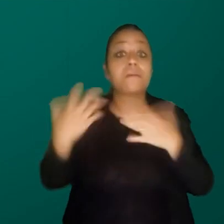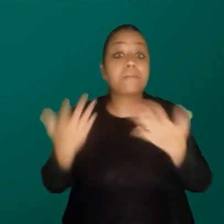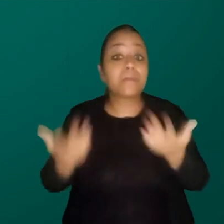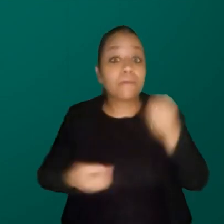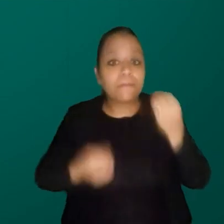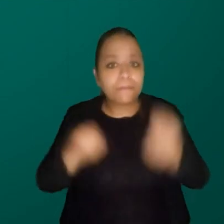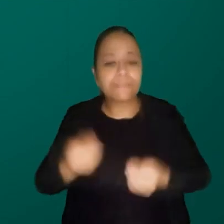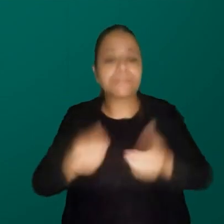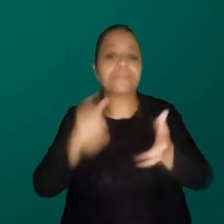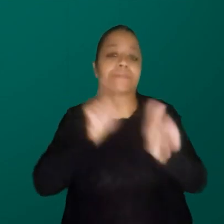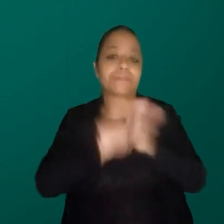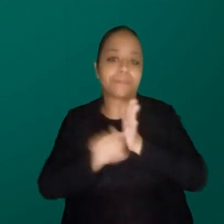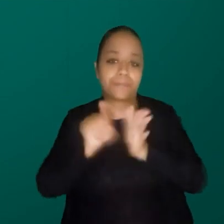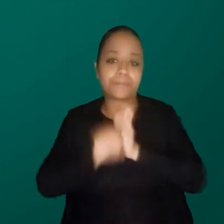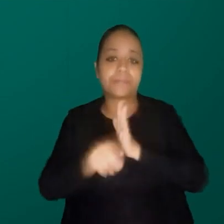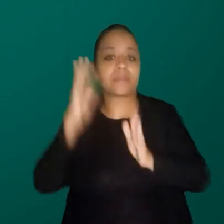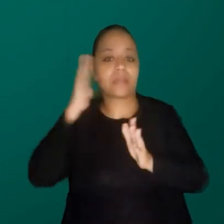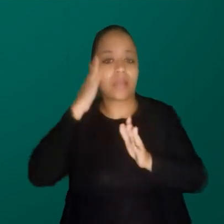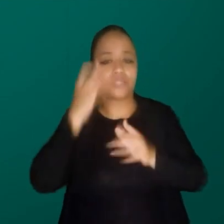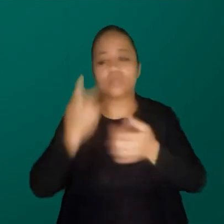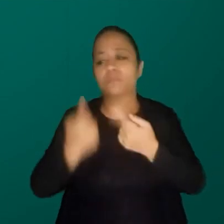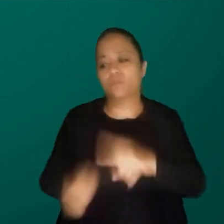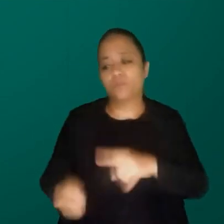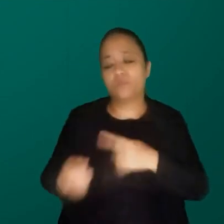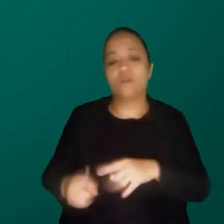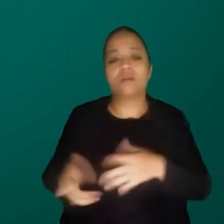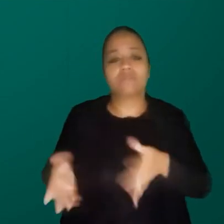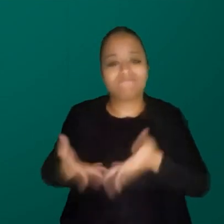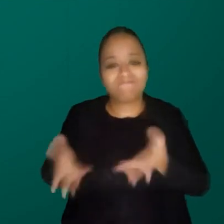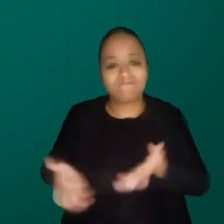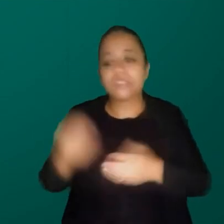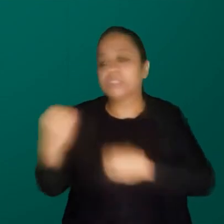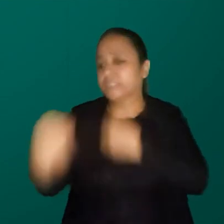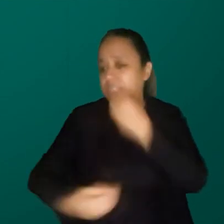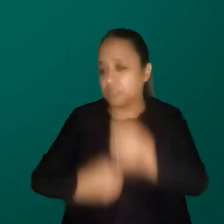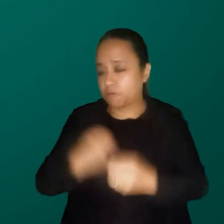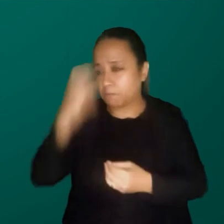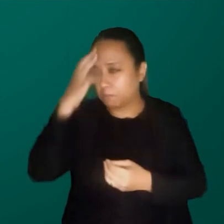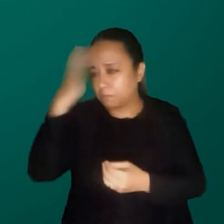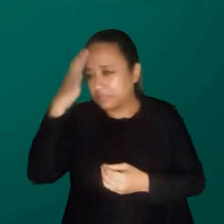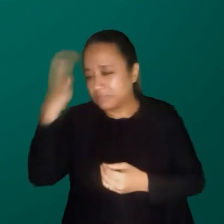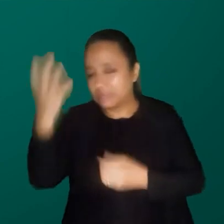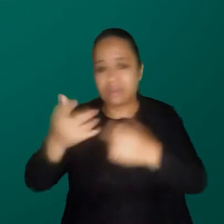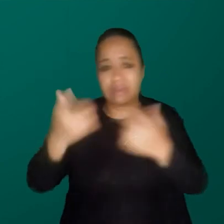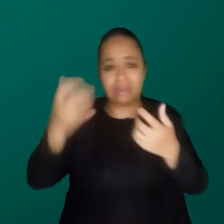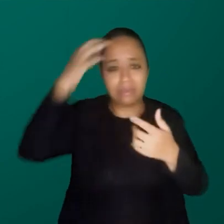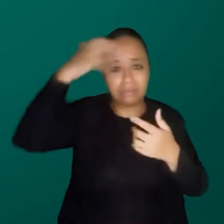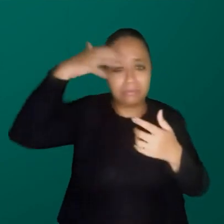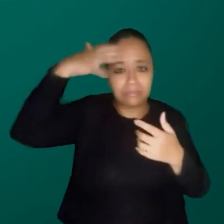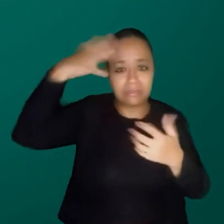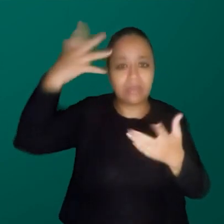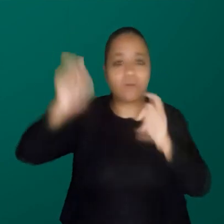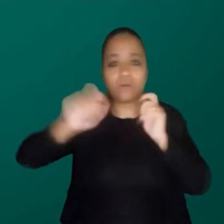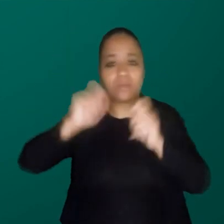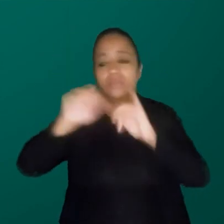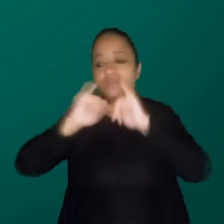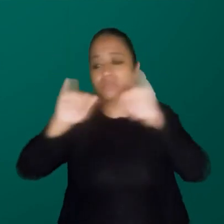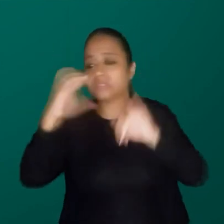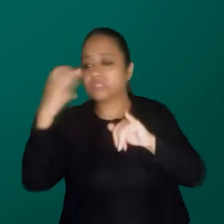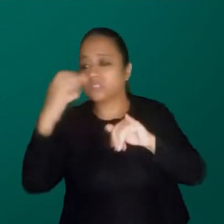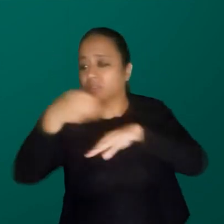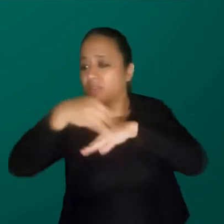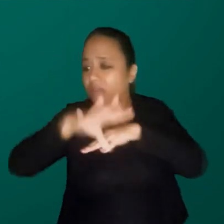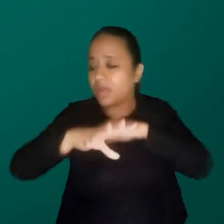é uma pergunta e também acho que é uma provocação também, como a gente pode pensar numa divulgação científica que